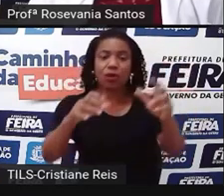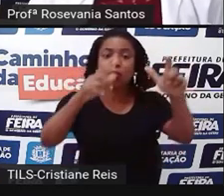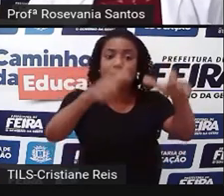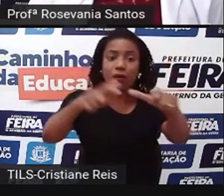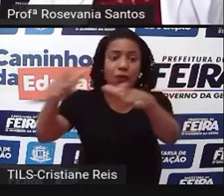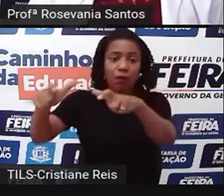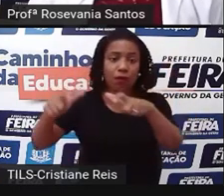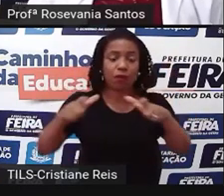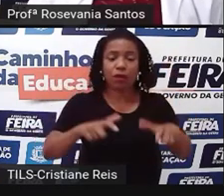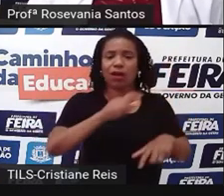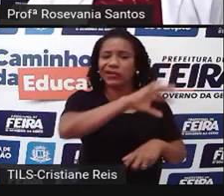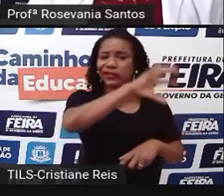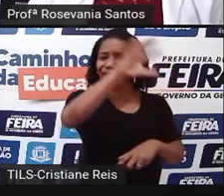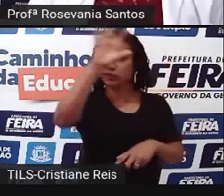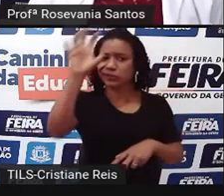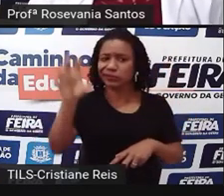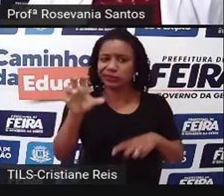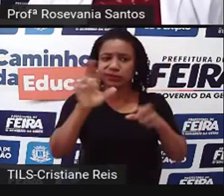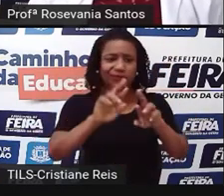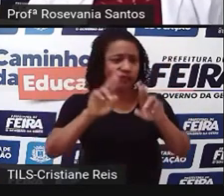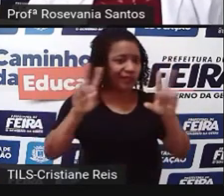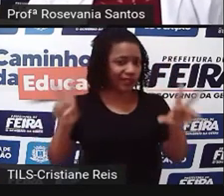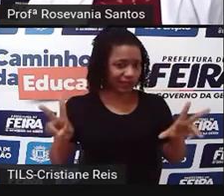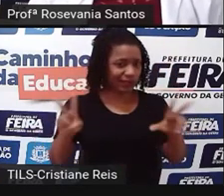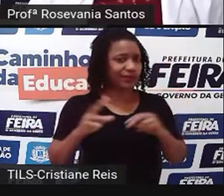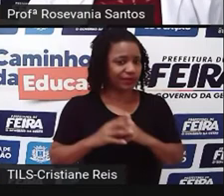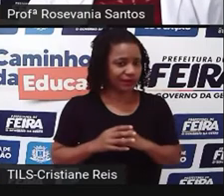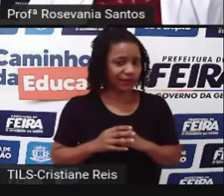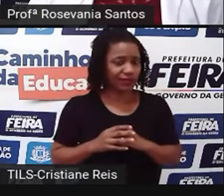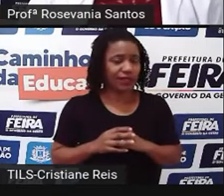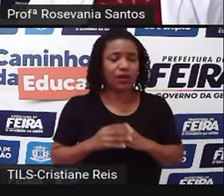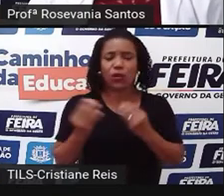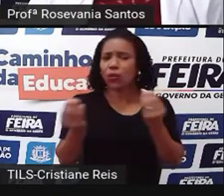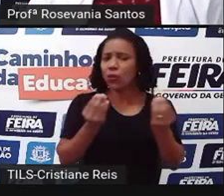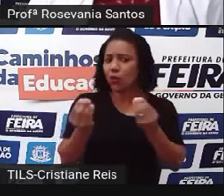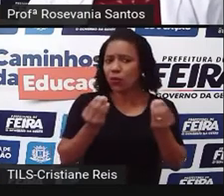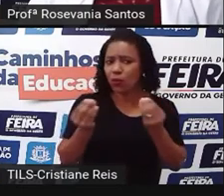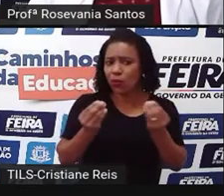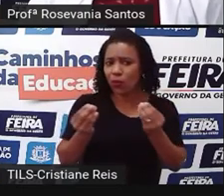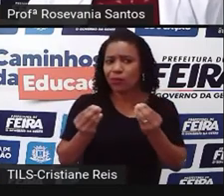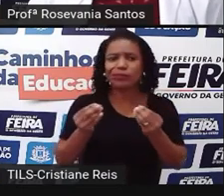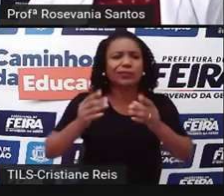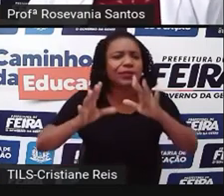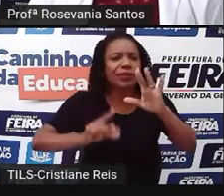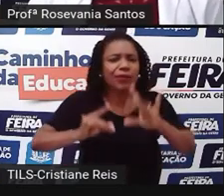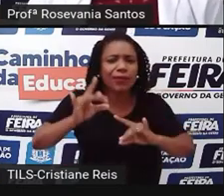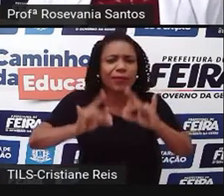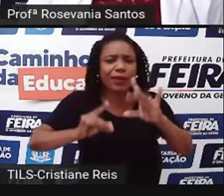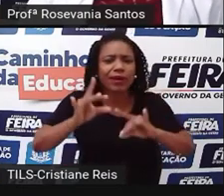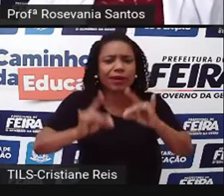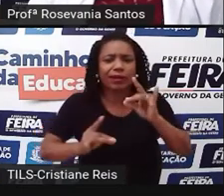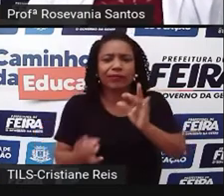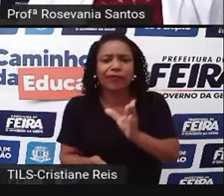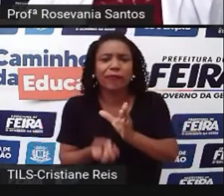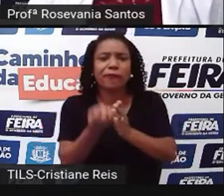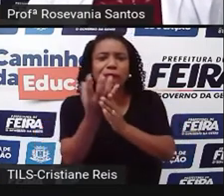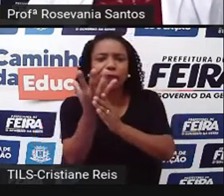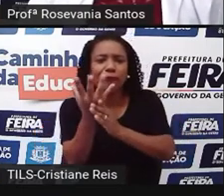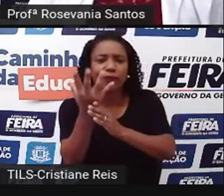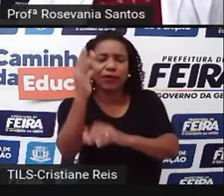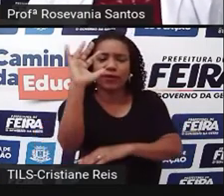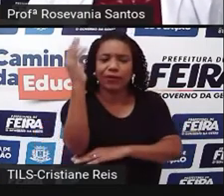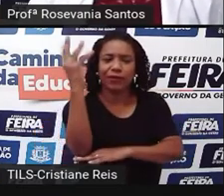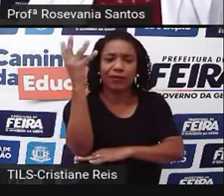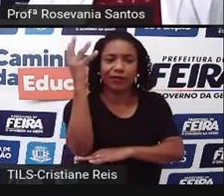vários lugares. Entre fatores para determinar, né, o que nascerá no manguezal, de uma